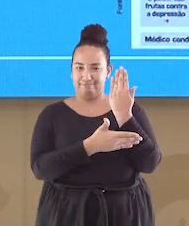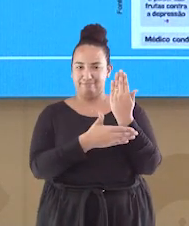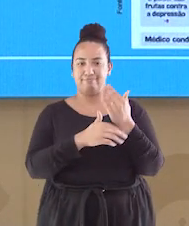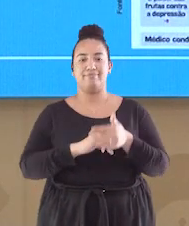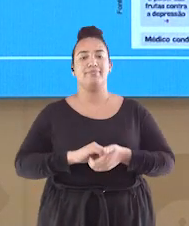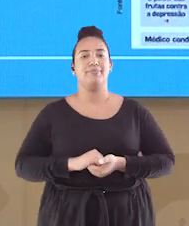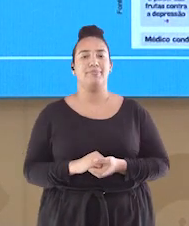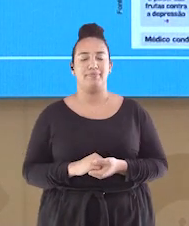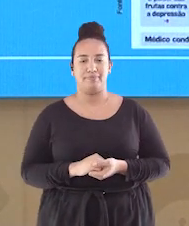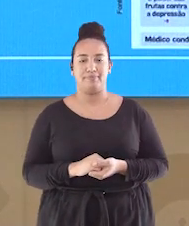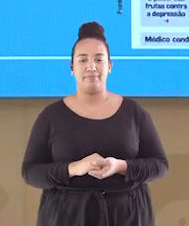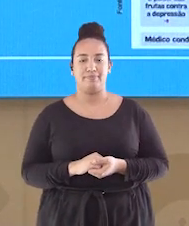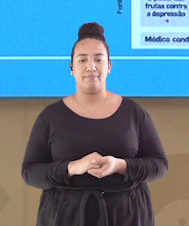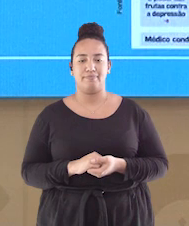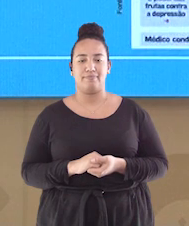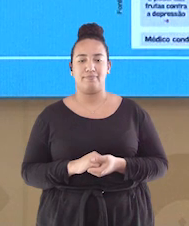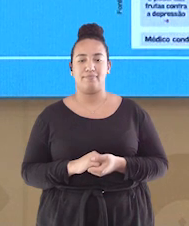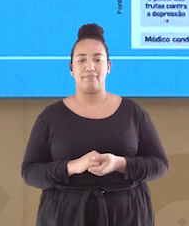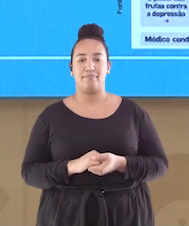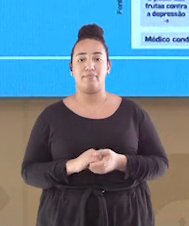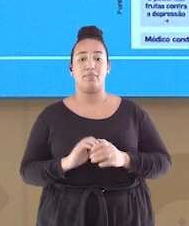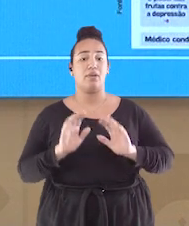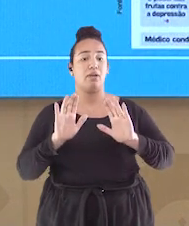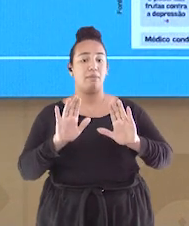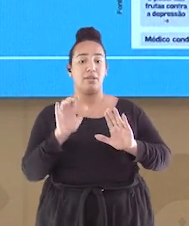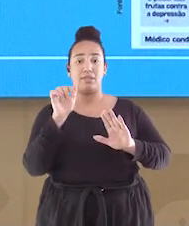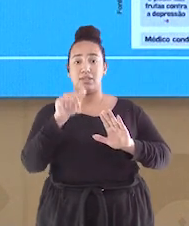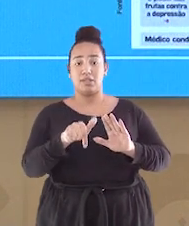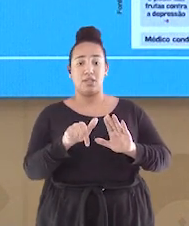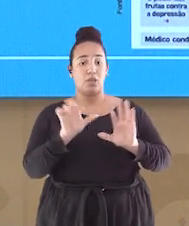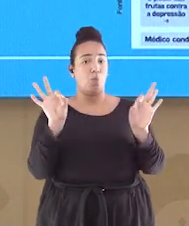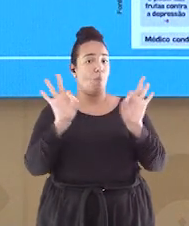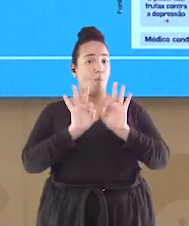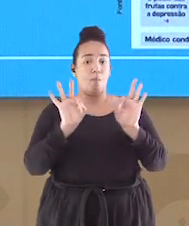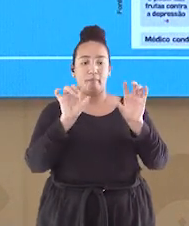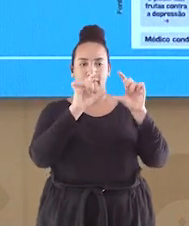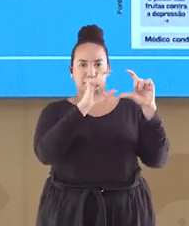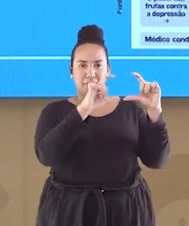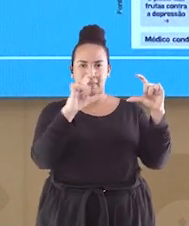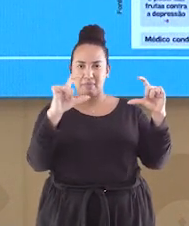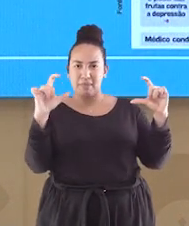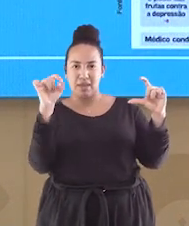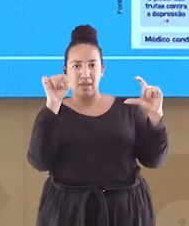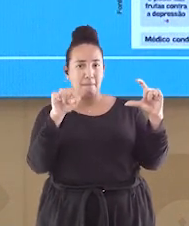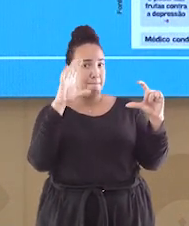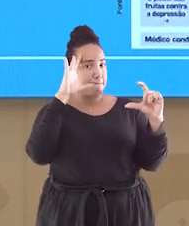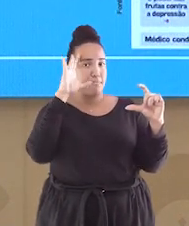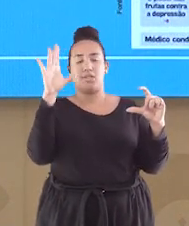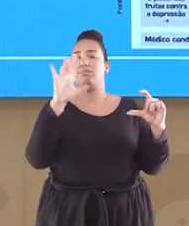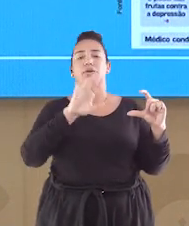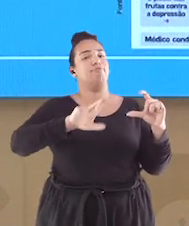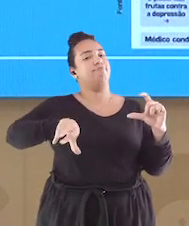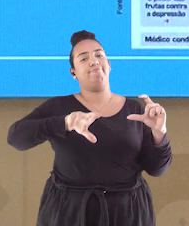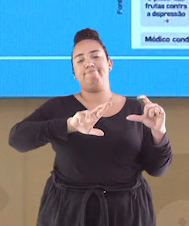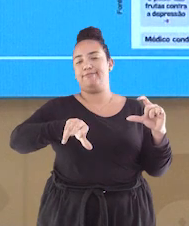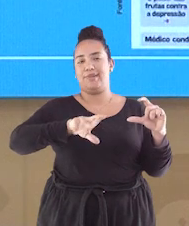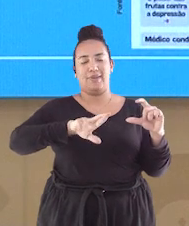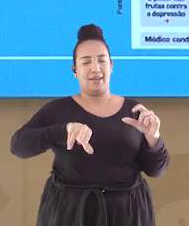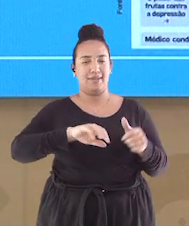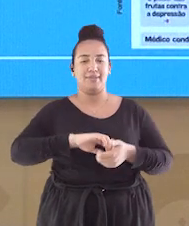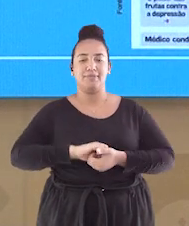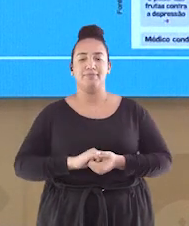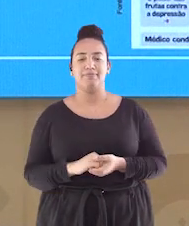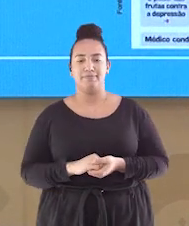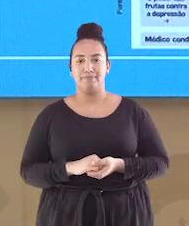Porém, nenhuma dessas pequenas a manchete principal. Nenhuma dessas pequenas notícias, lá em cima, é a manchete principal.